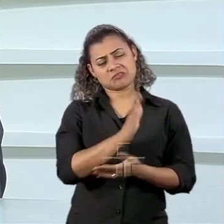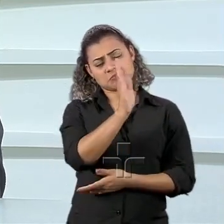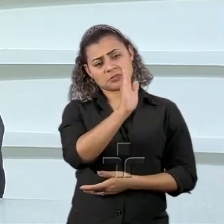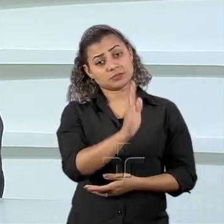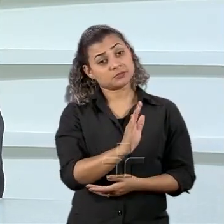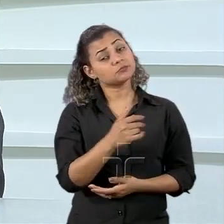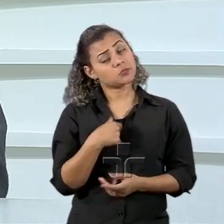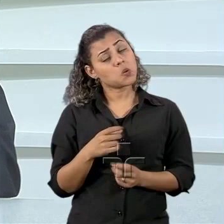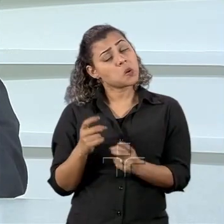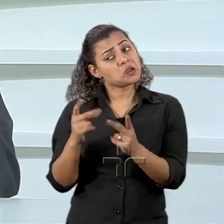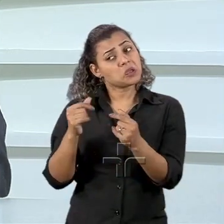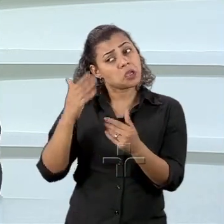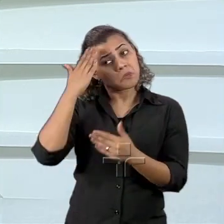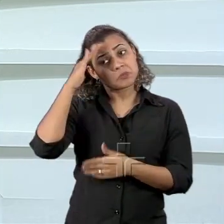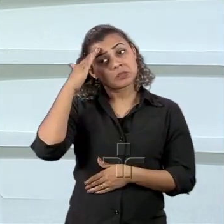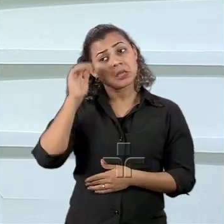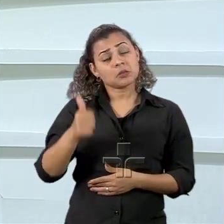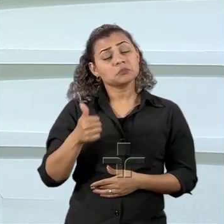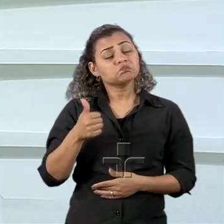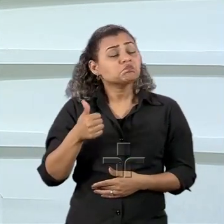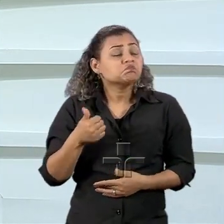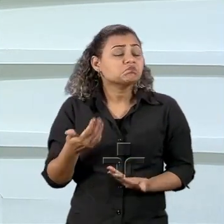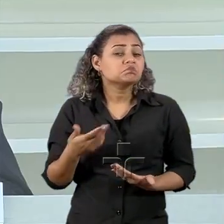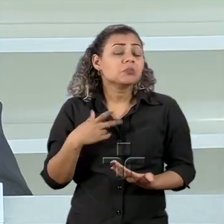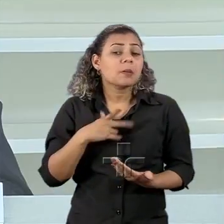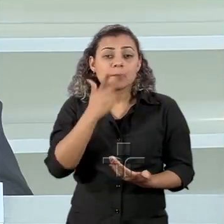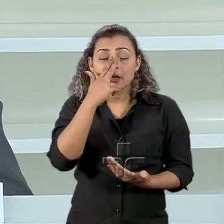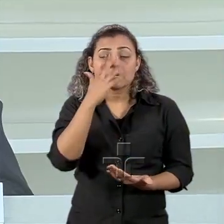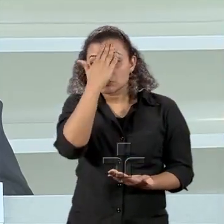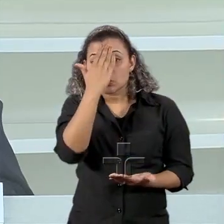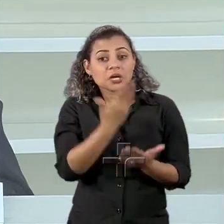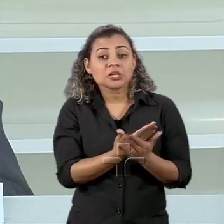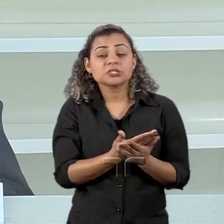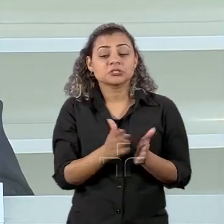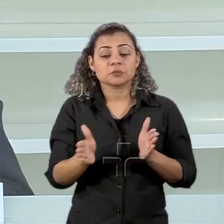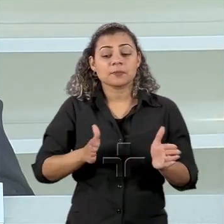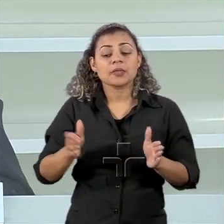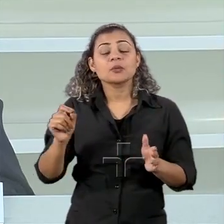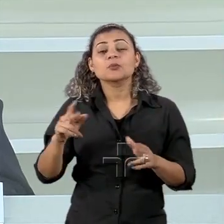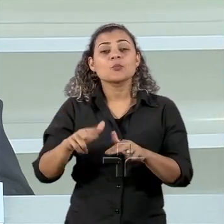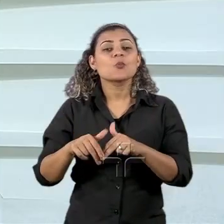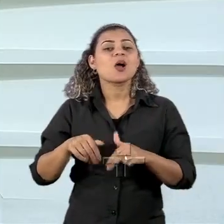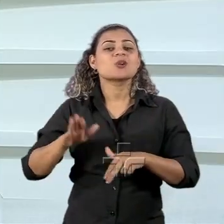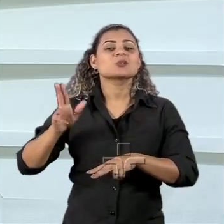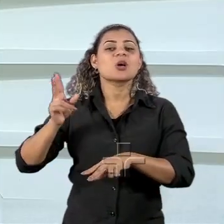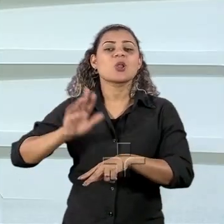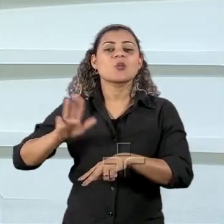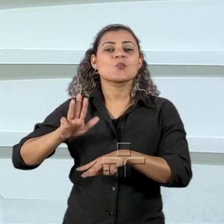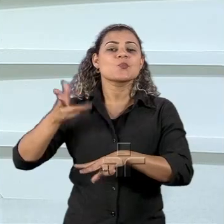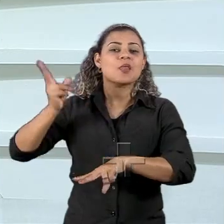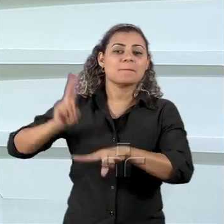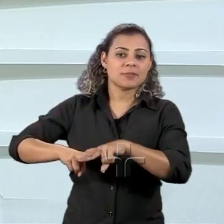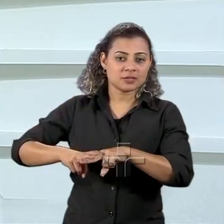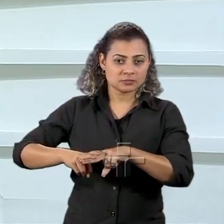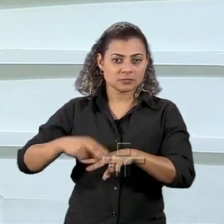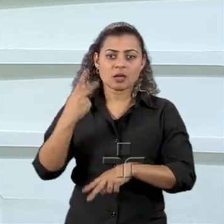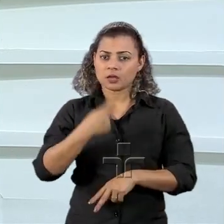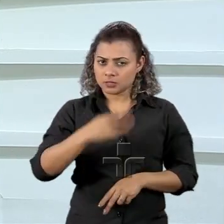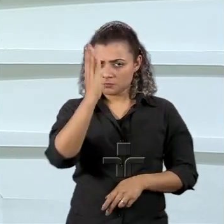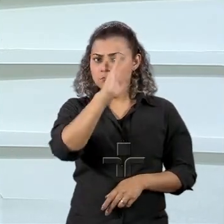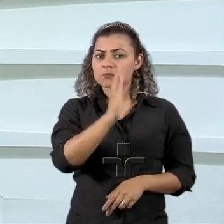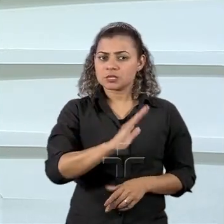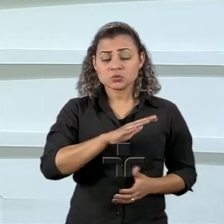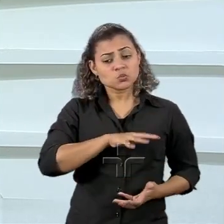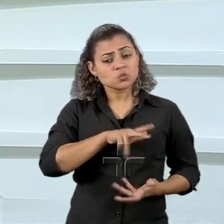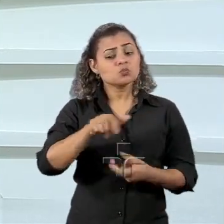entendo que ele está se referindo a descrédito em torno da situação do presidente Lula de fato no mundo hoje tem muito descrédito com